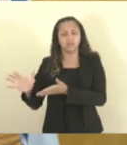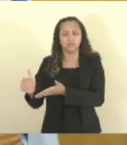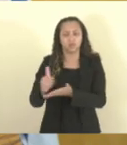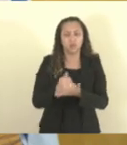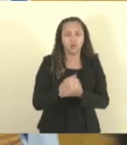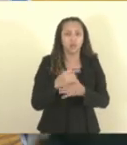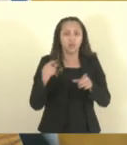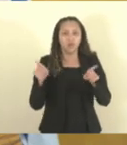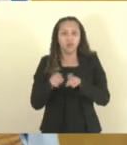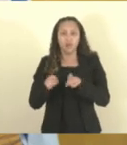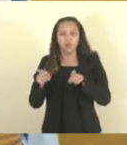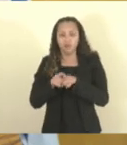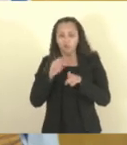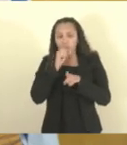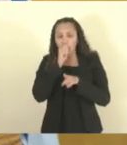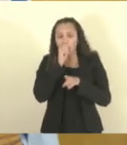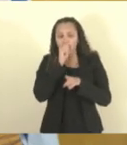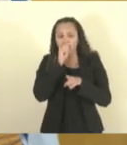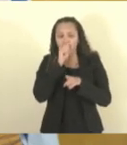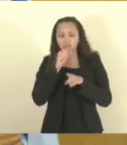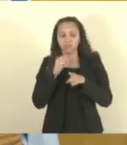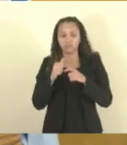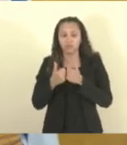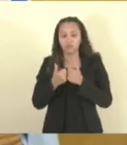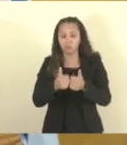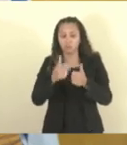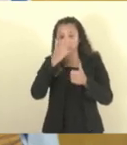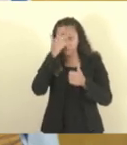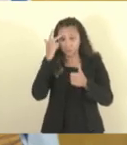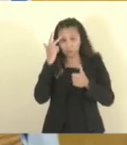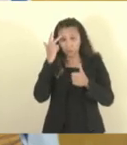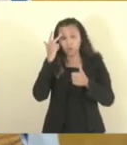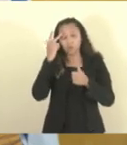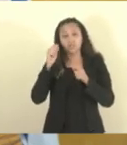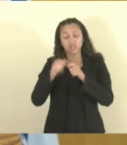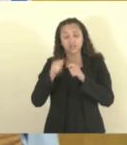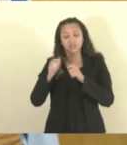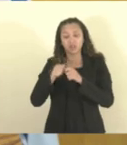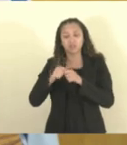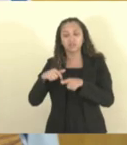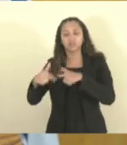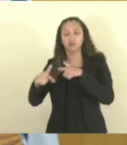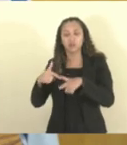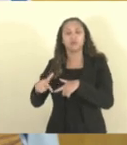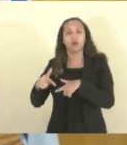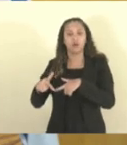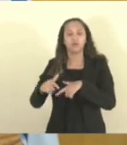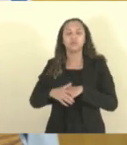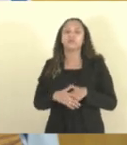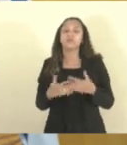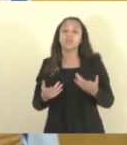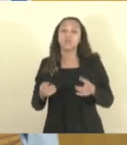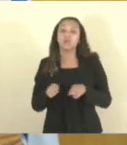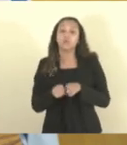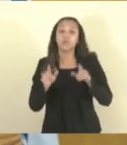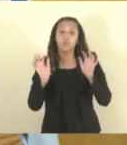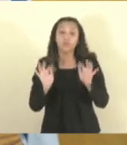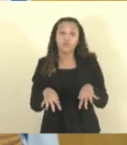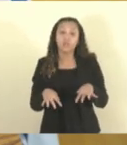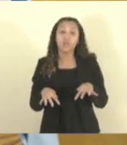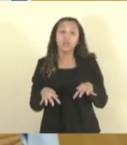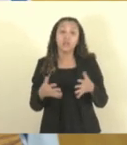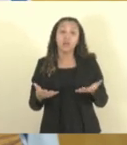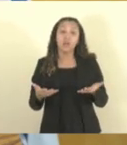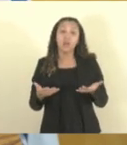também o transporte das pessoas que fazem esse recolhimento desses produtos, e também, por fim, a